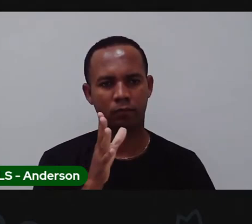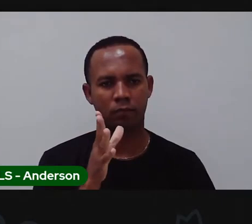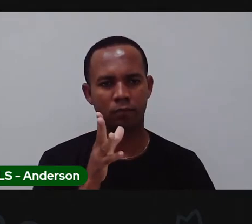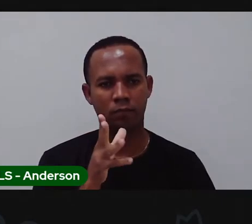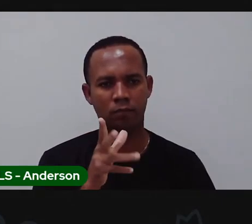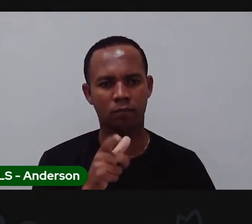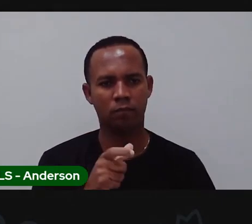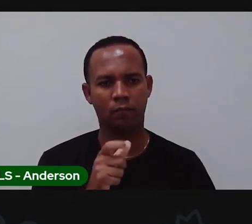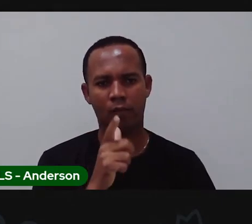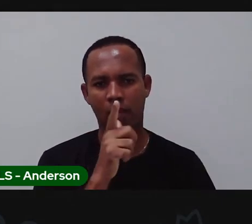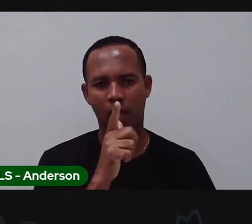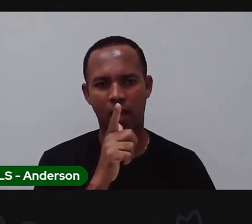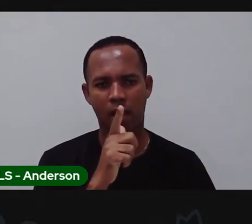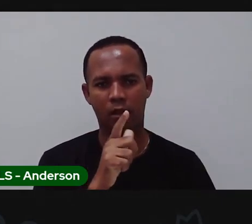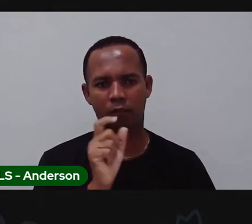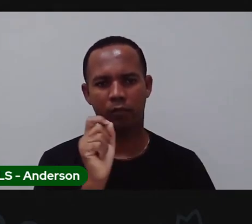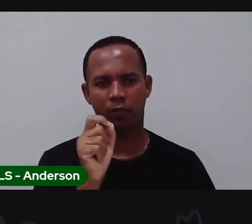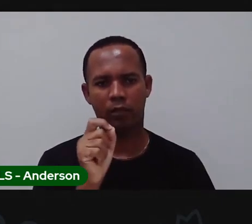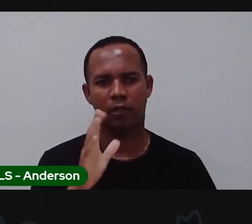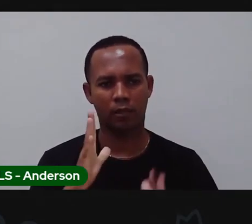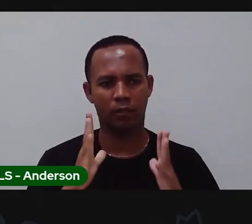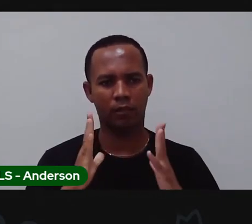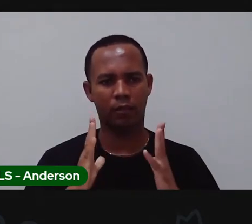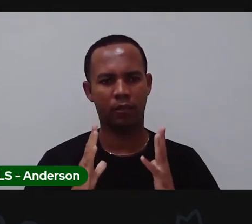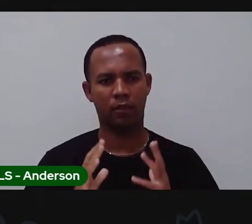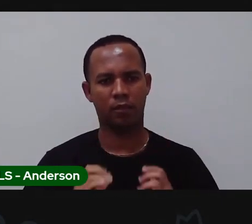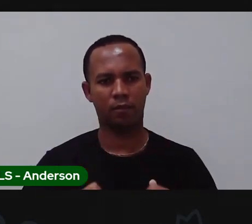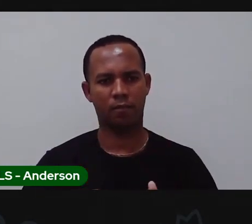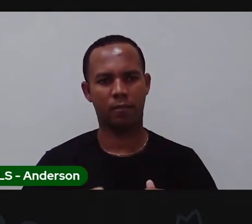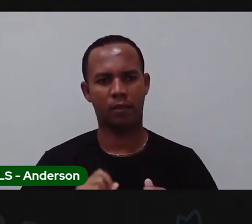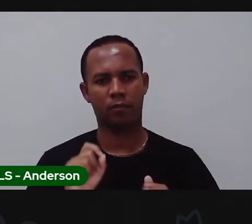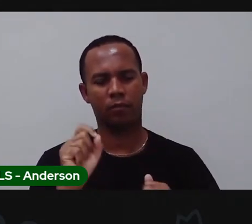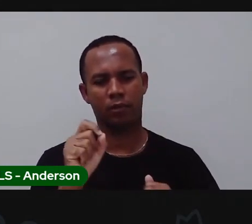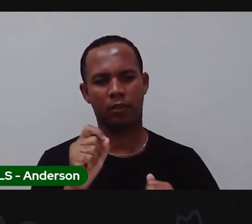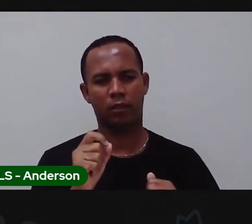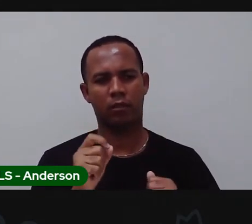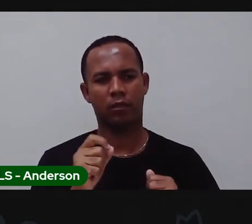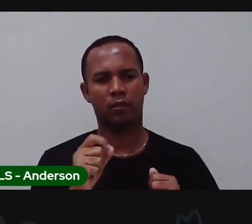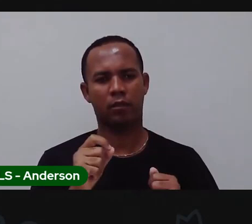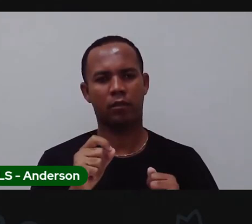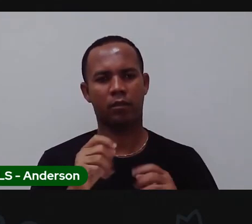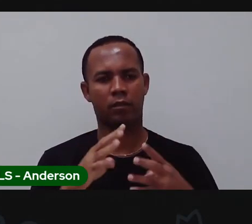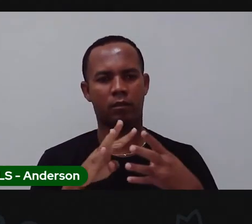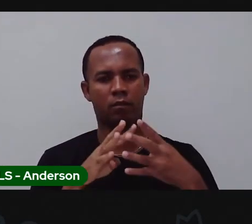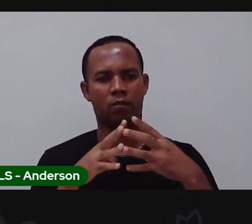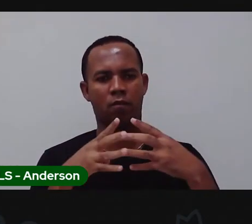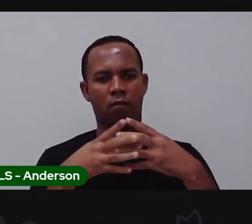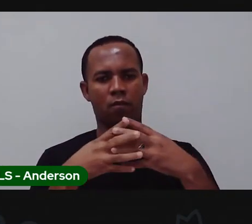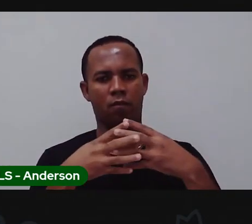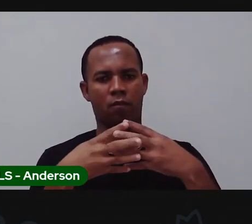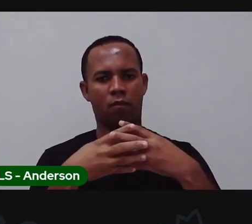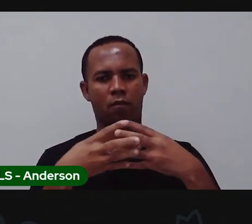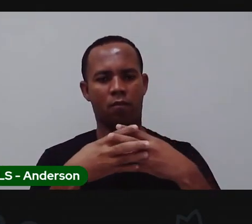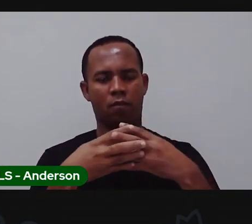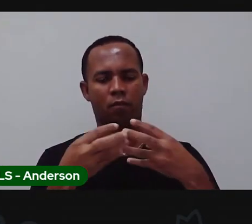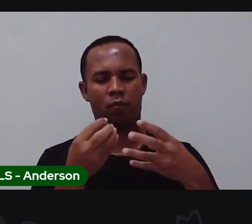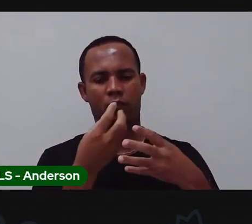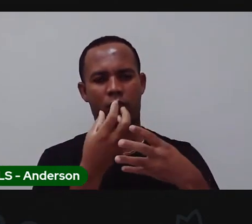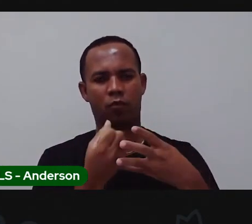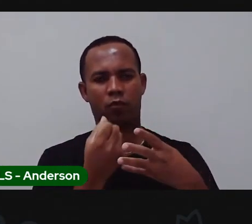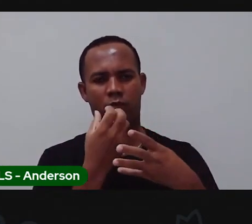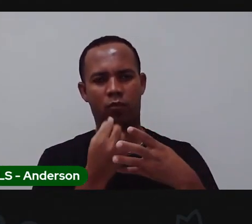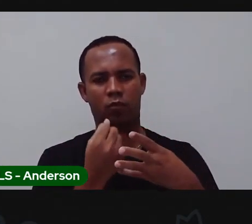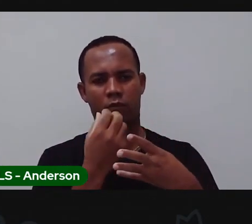a água que cai já é uma água bem mais limpa porque as impurezas elas vão ficar onde aqui no filtro depois a prova vai mostrar as